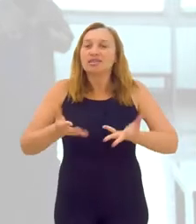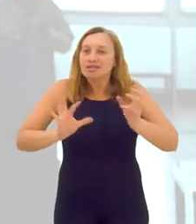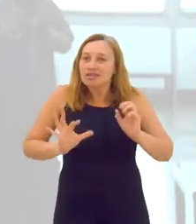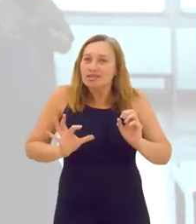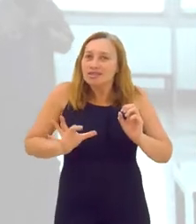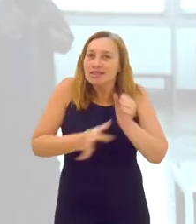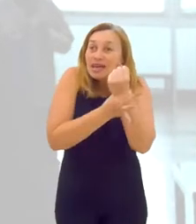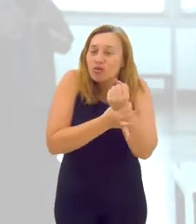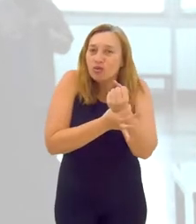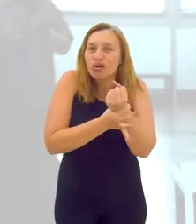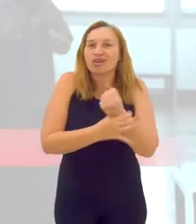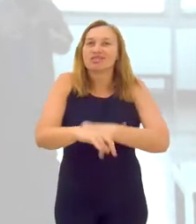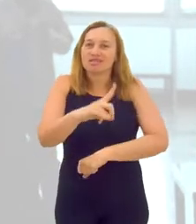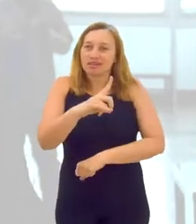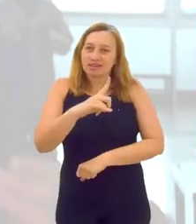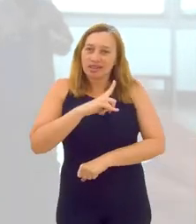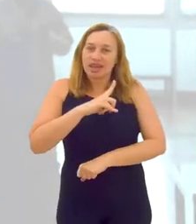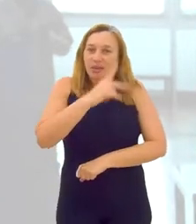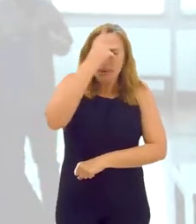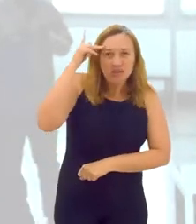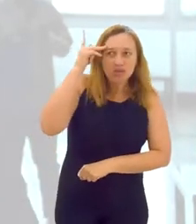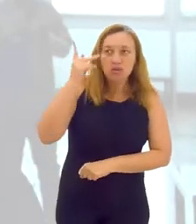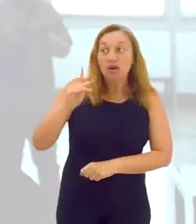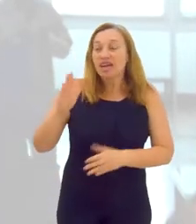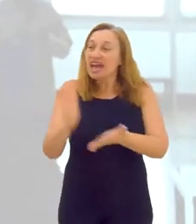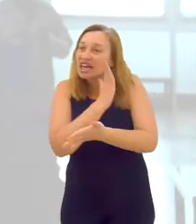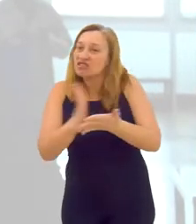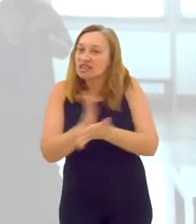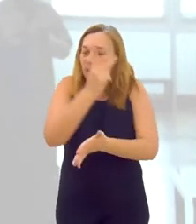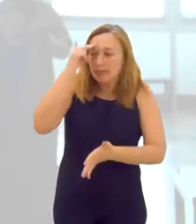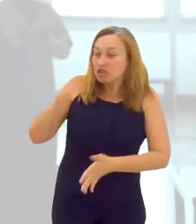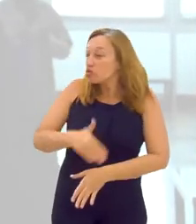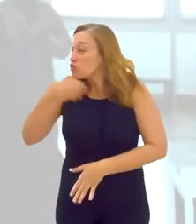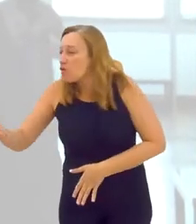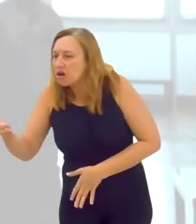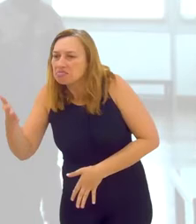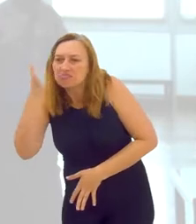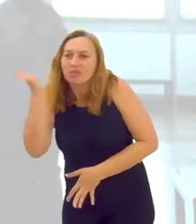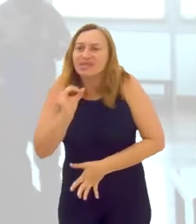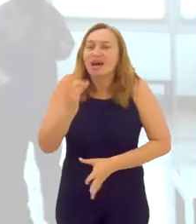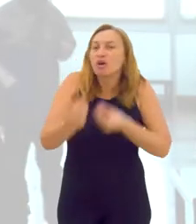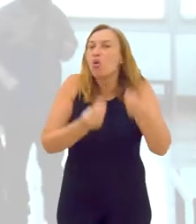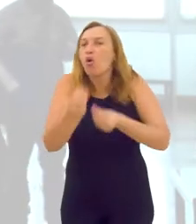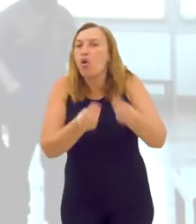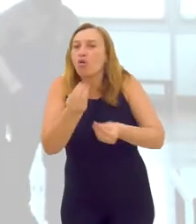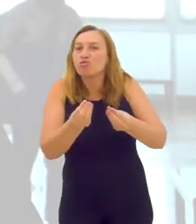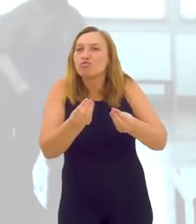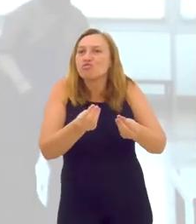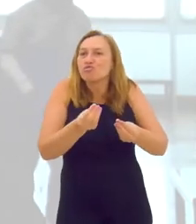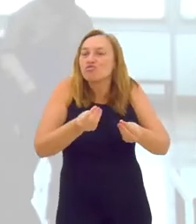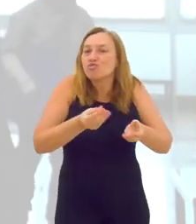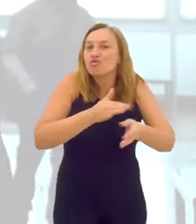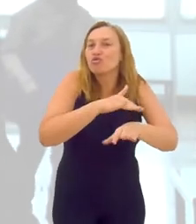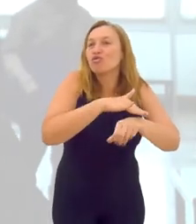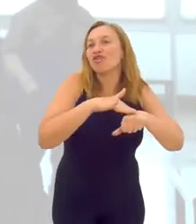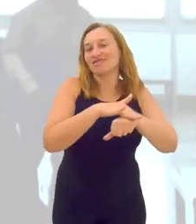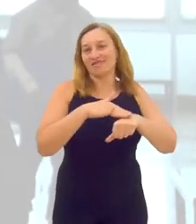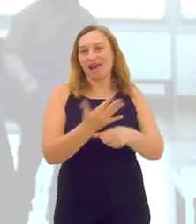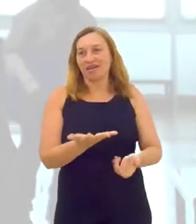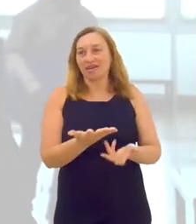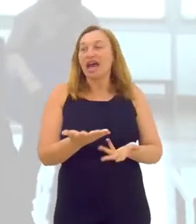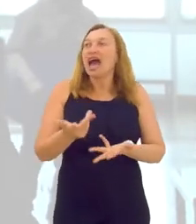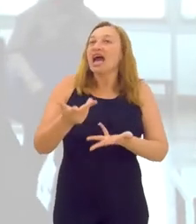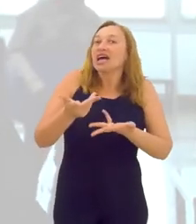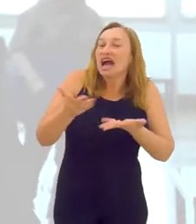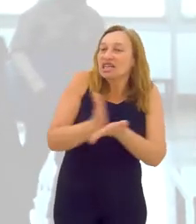E passar aquela segurança que o público às vezes de fora não sabe acolhê-lo, entendeu? Atendê-lo,